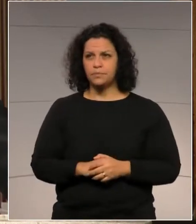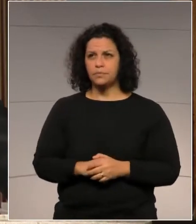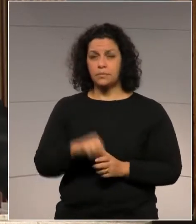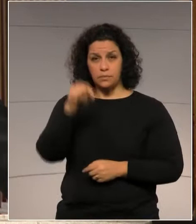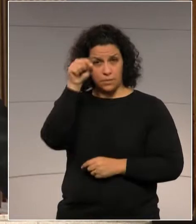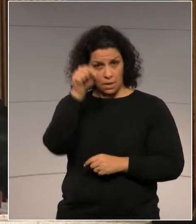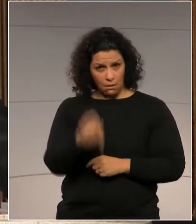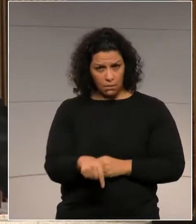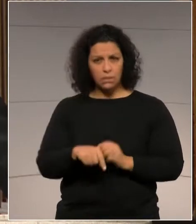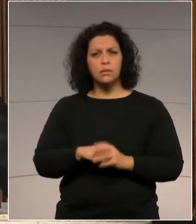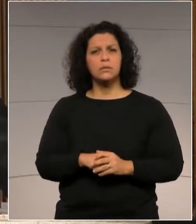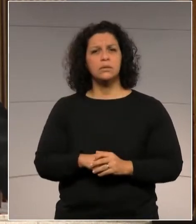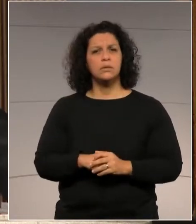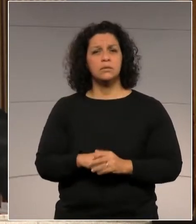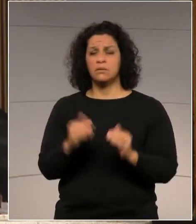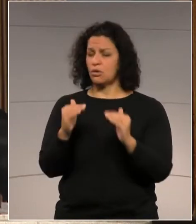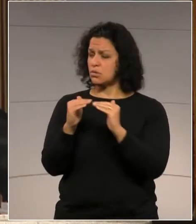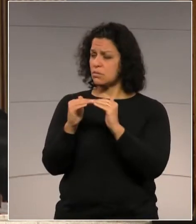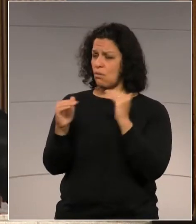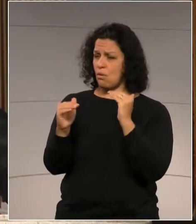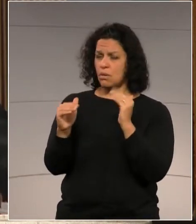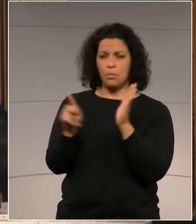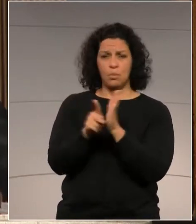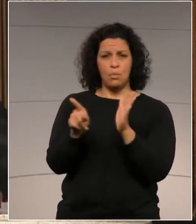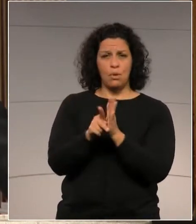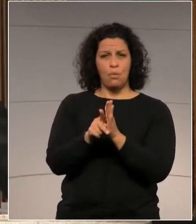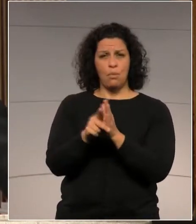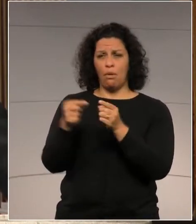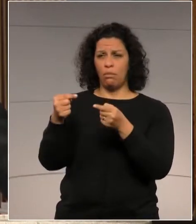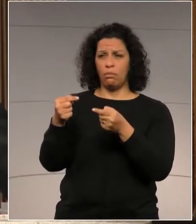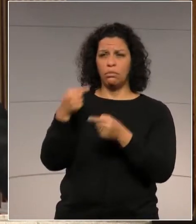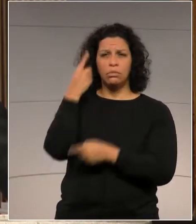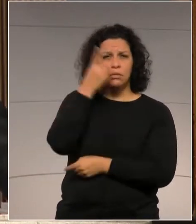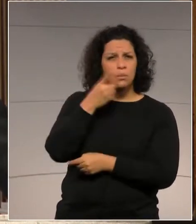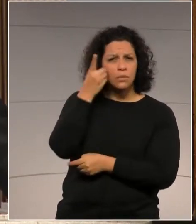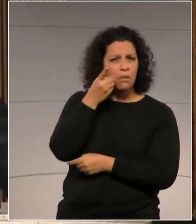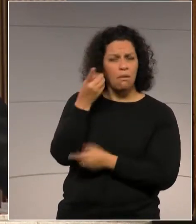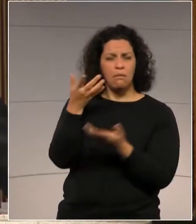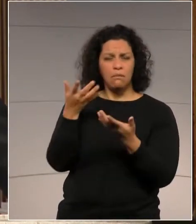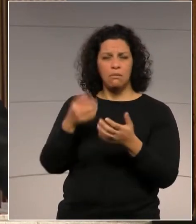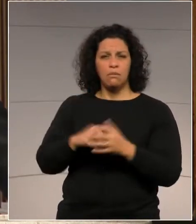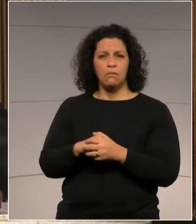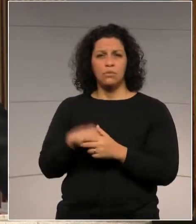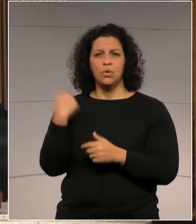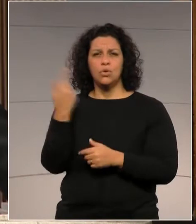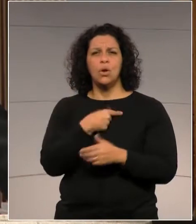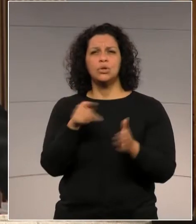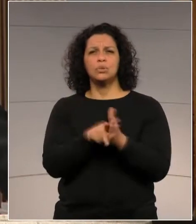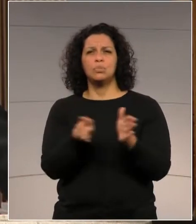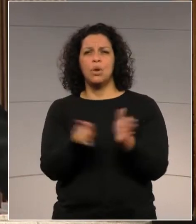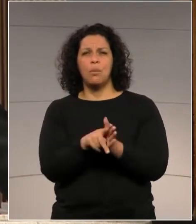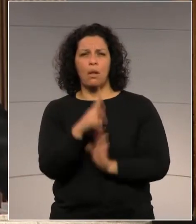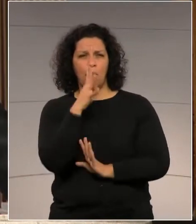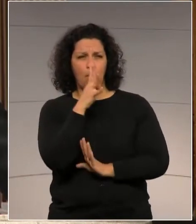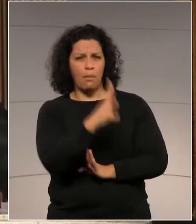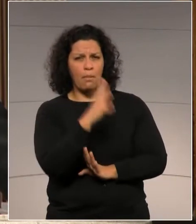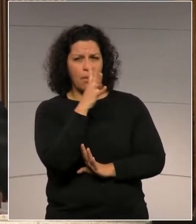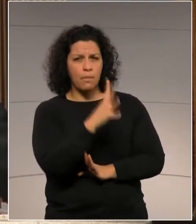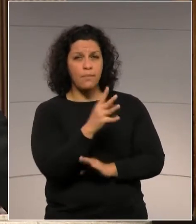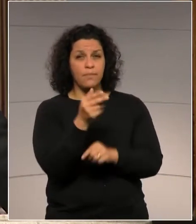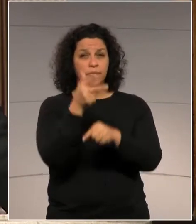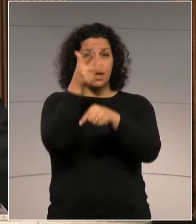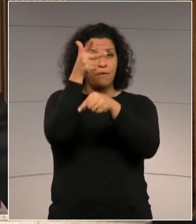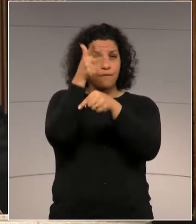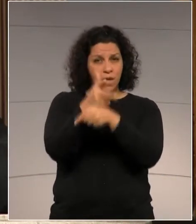Aqui dentro, se não concordamos com determinado deputado, somos xingados por vídeos na